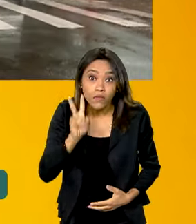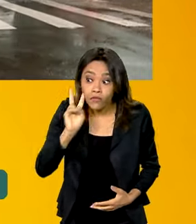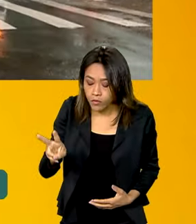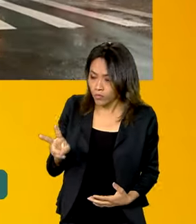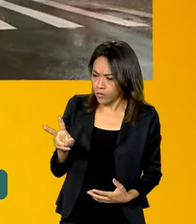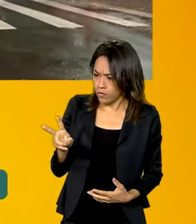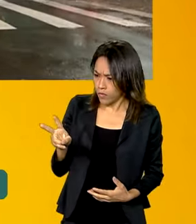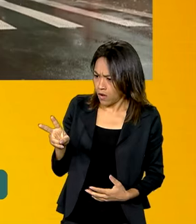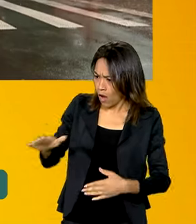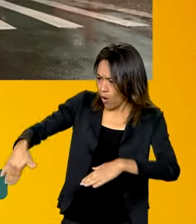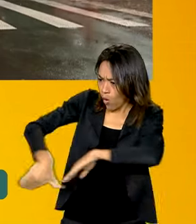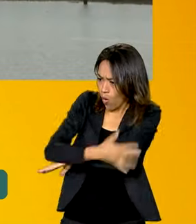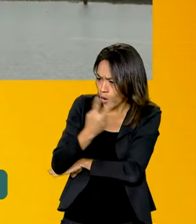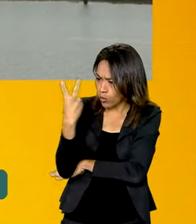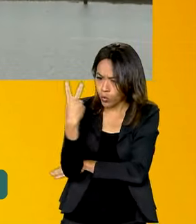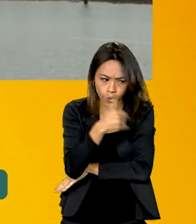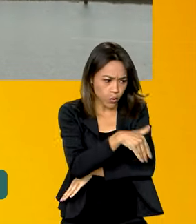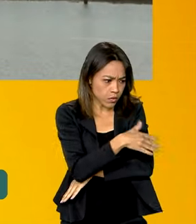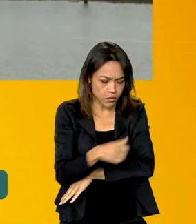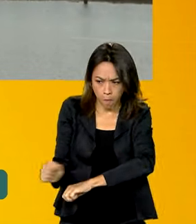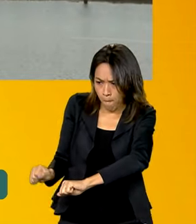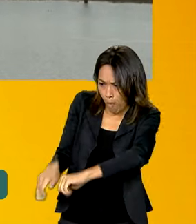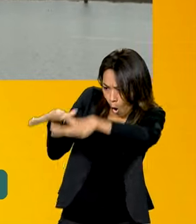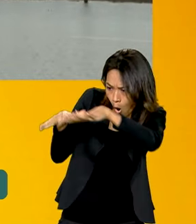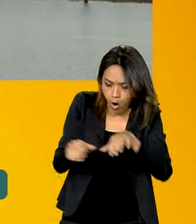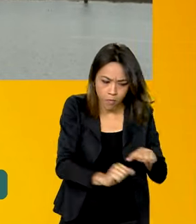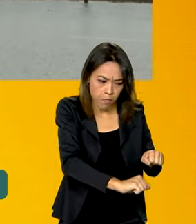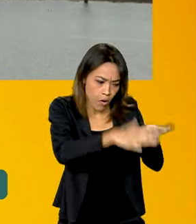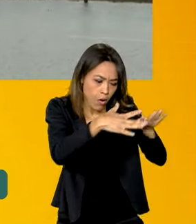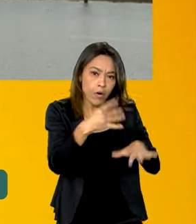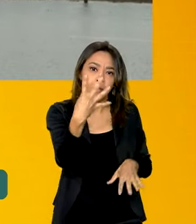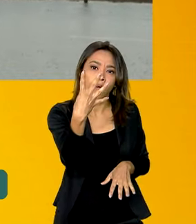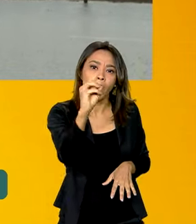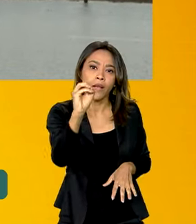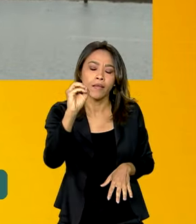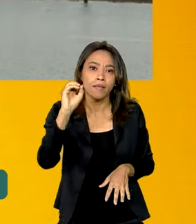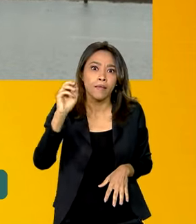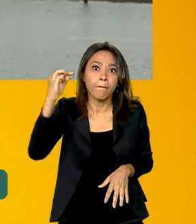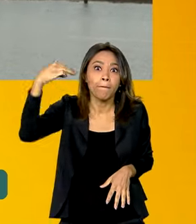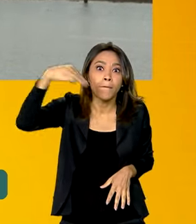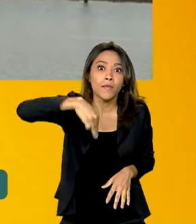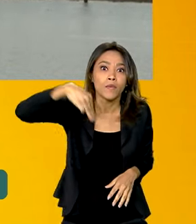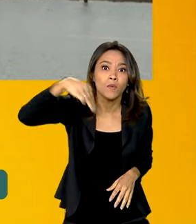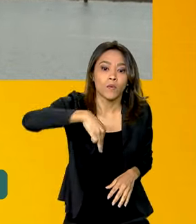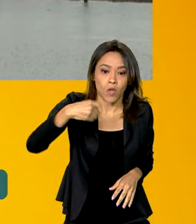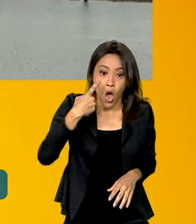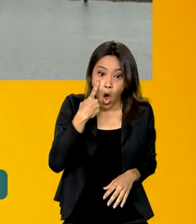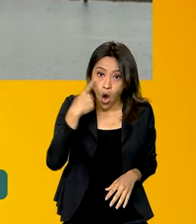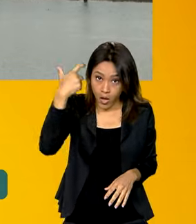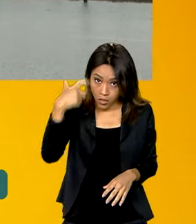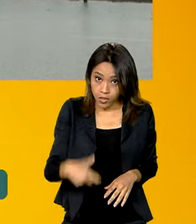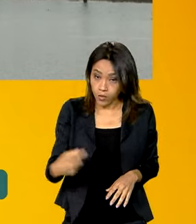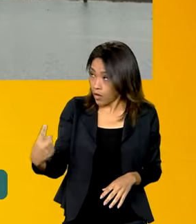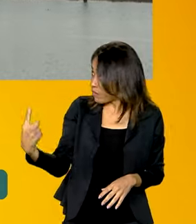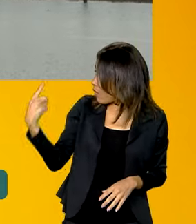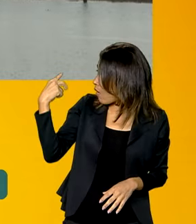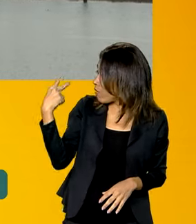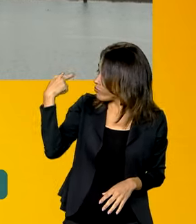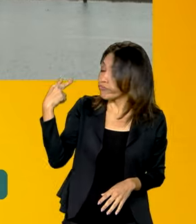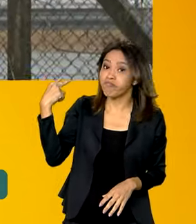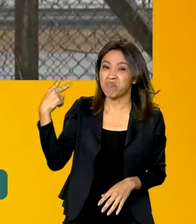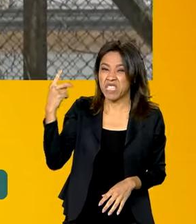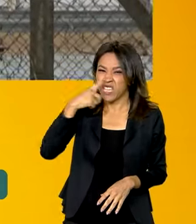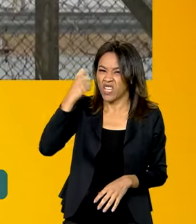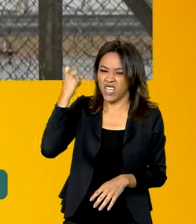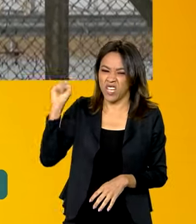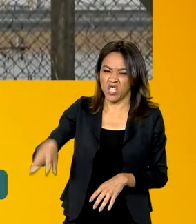alagar rapidamente, assim, em 40 minutos. É exatamente aqui onde nós estamos, dá para vocês verem aí ao fundo, sobrou muito